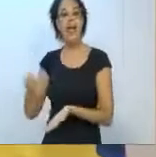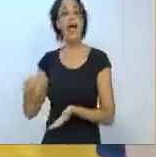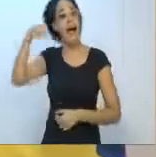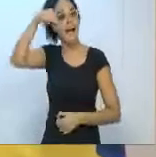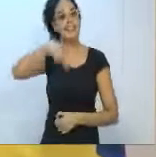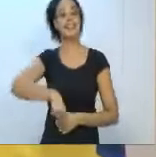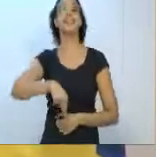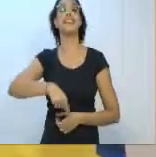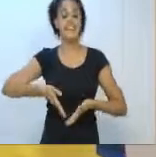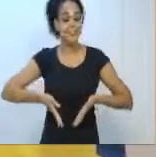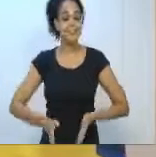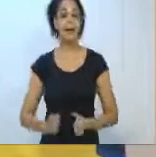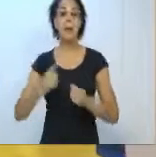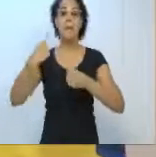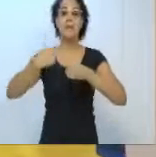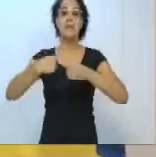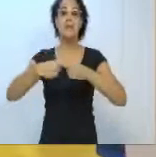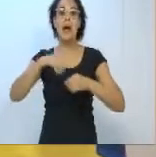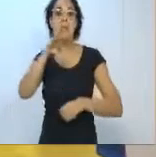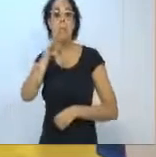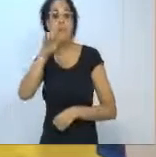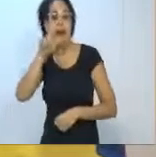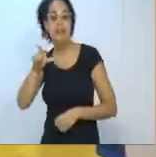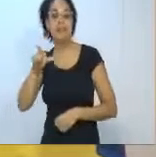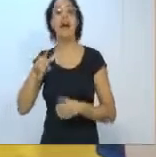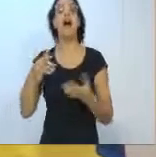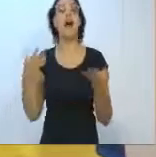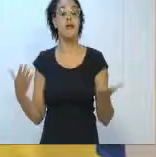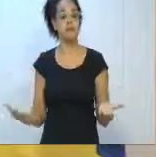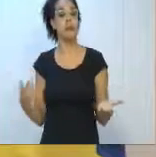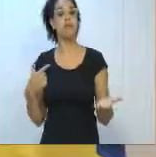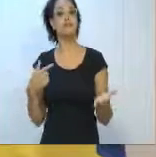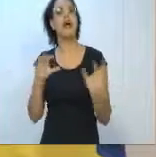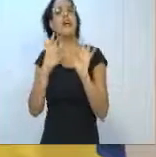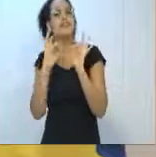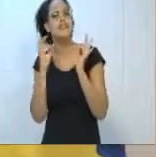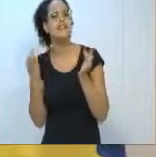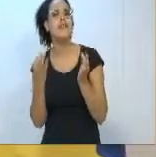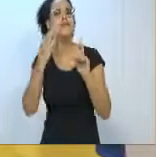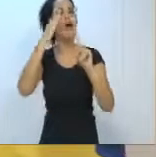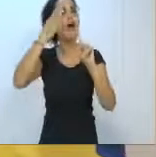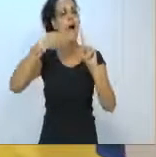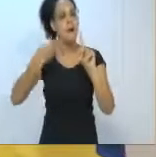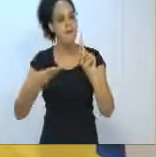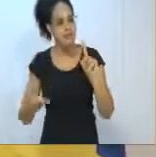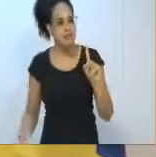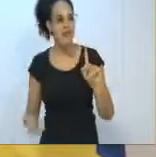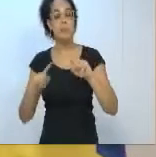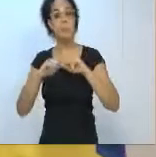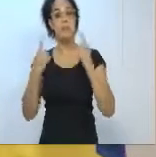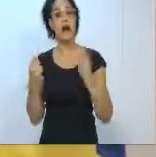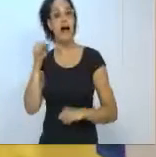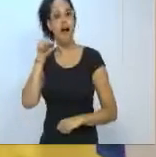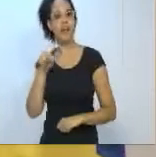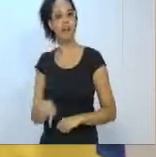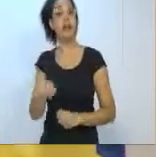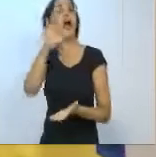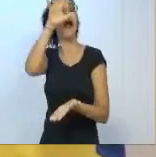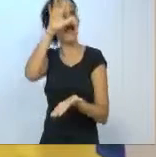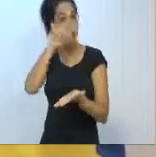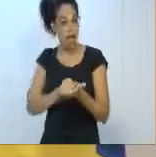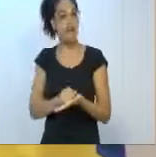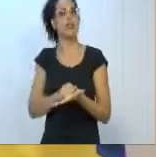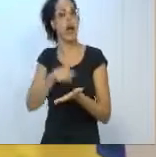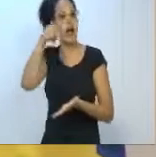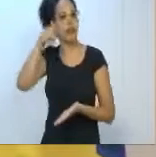enquanto casa legislativa, fazer essa singela, volto a dizer, homenagem. Porém, aqui ficará registrado nos anais